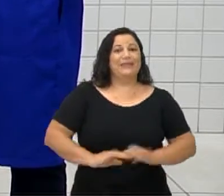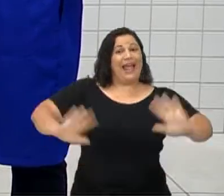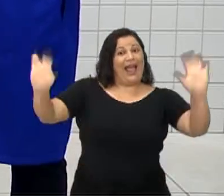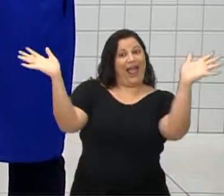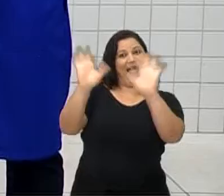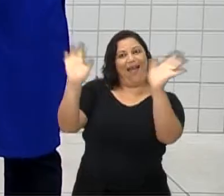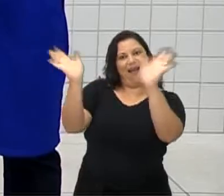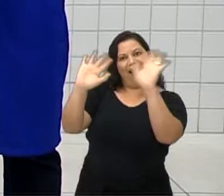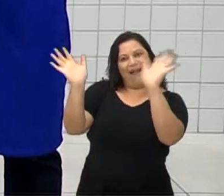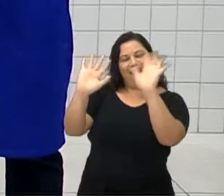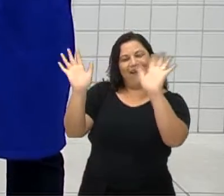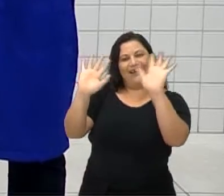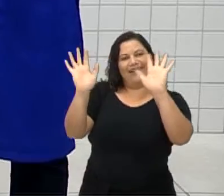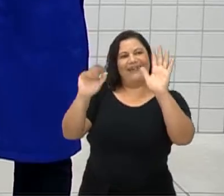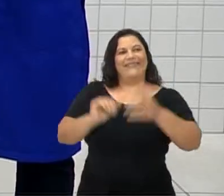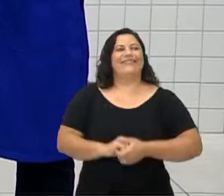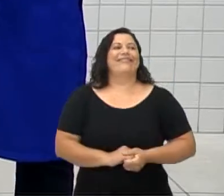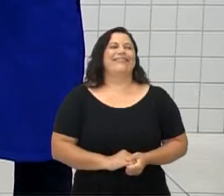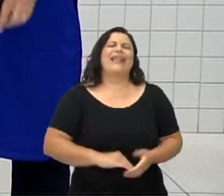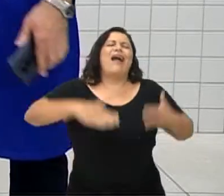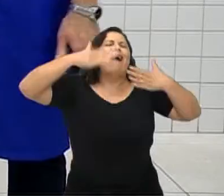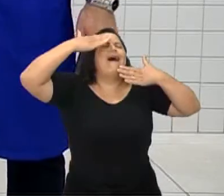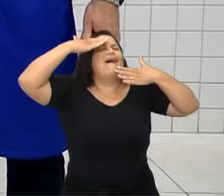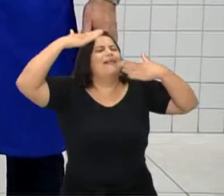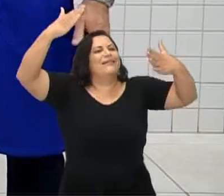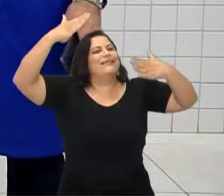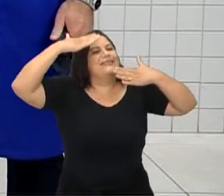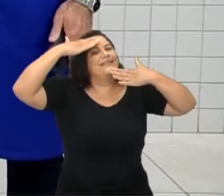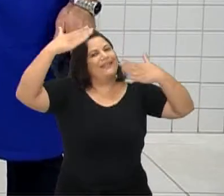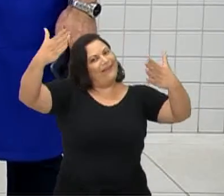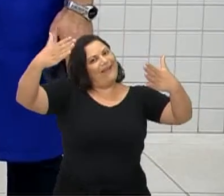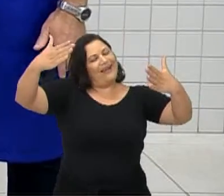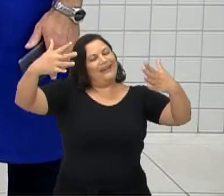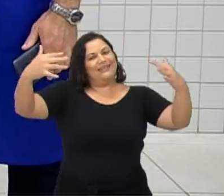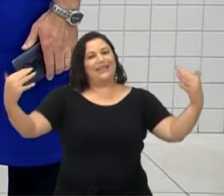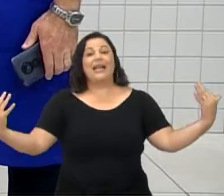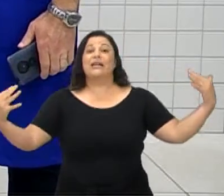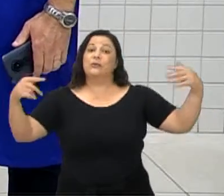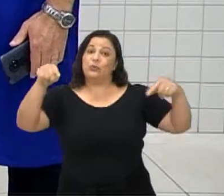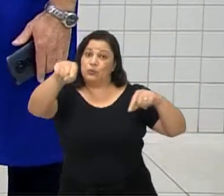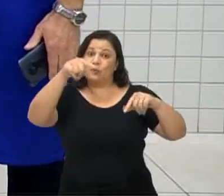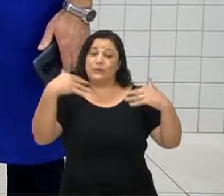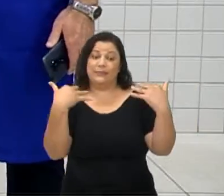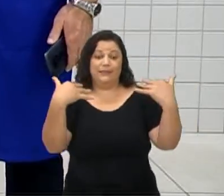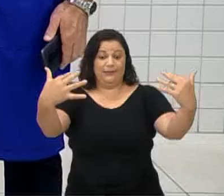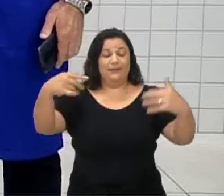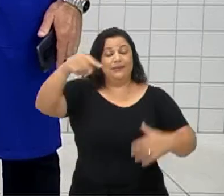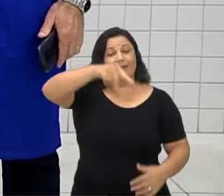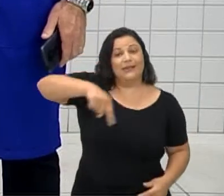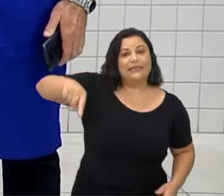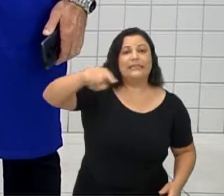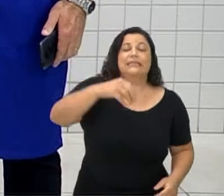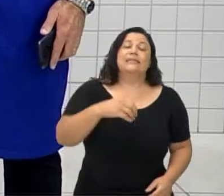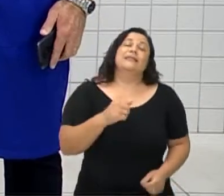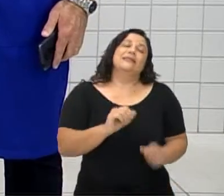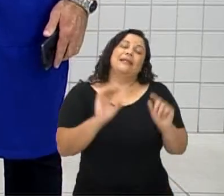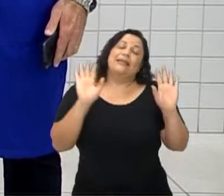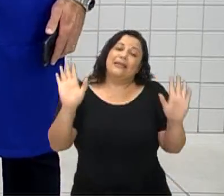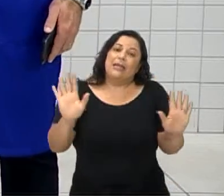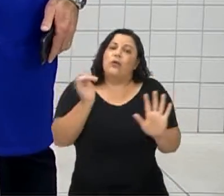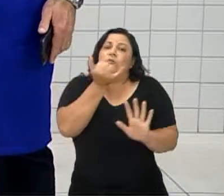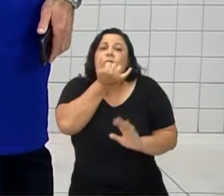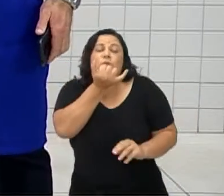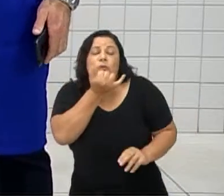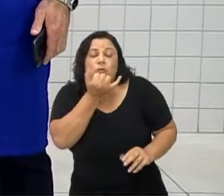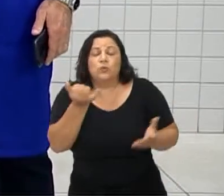Aê! Eu agradeço a participação de todos, sinto muito por não termos lido de todos, ou se